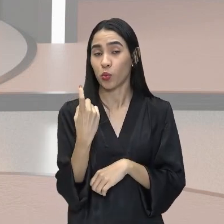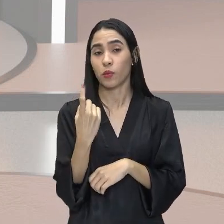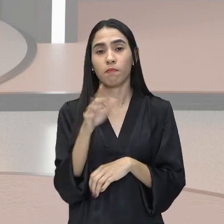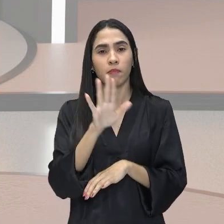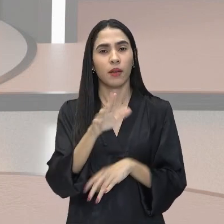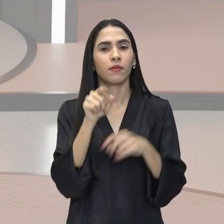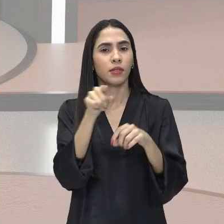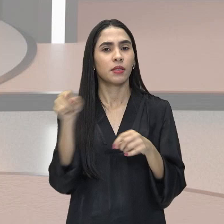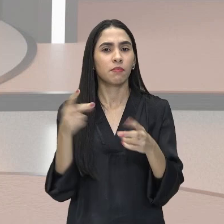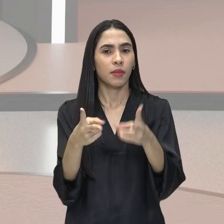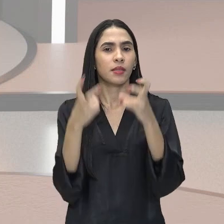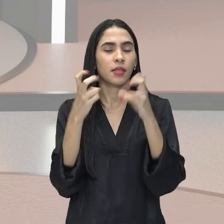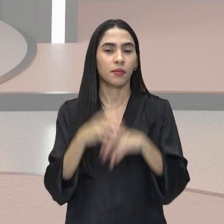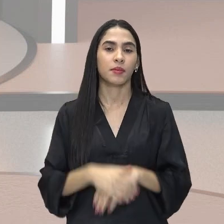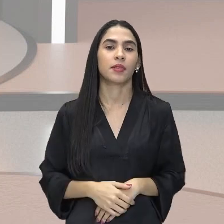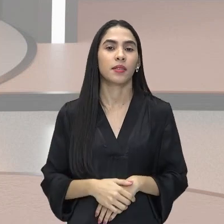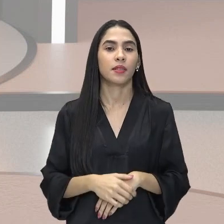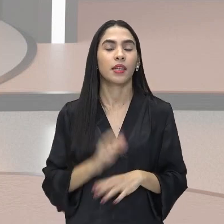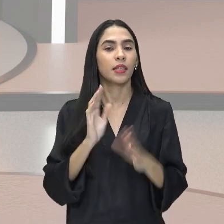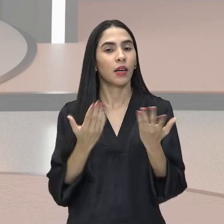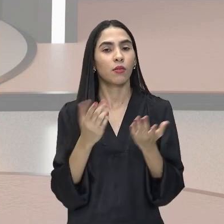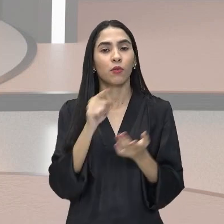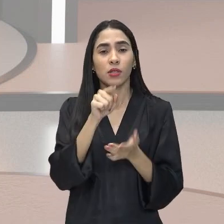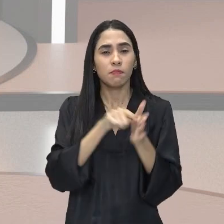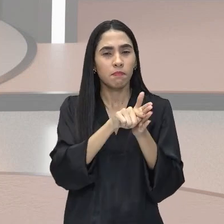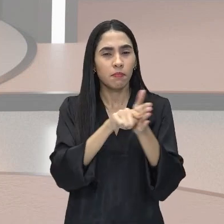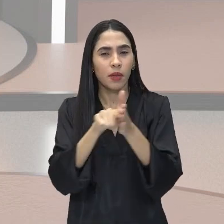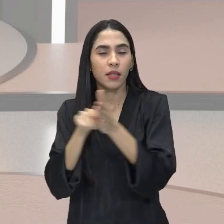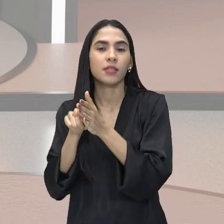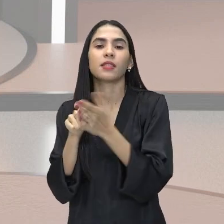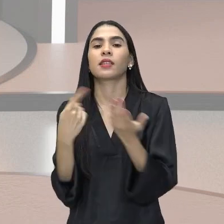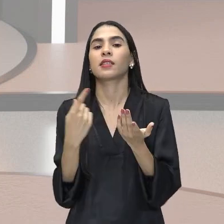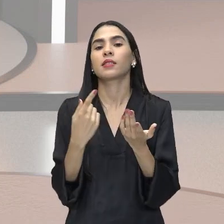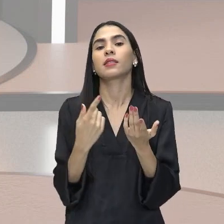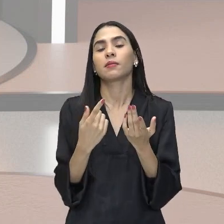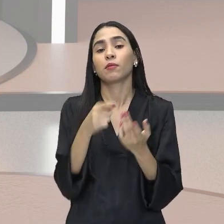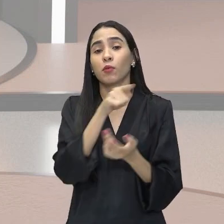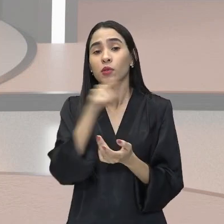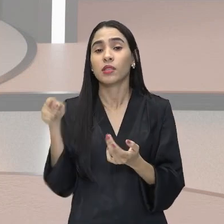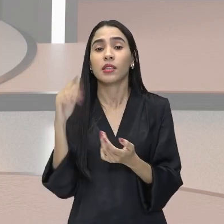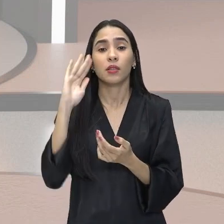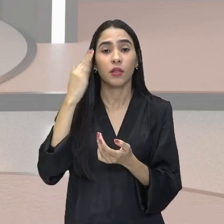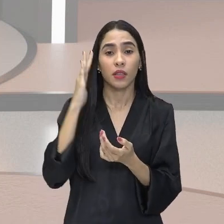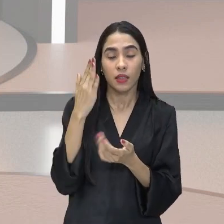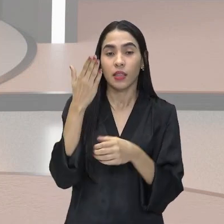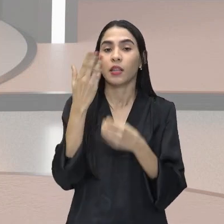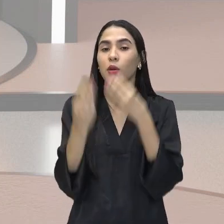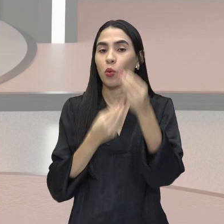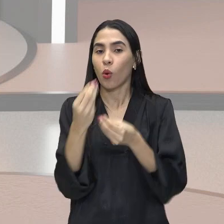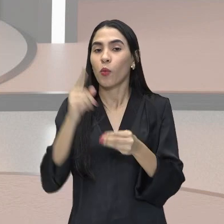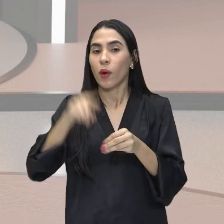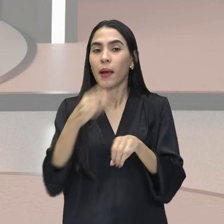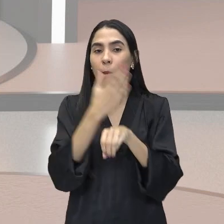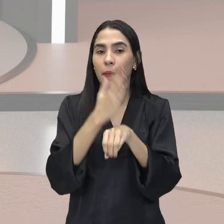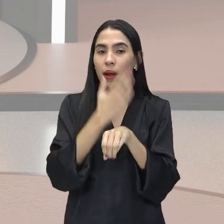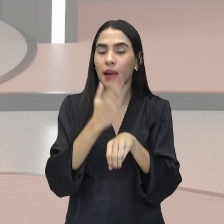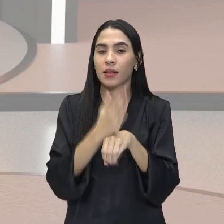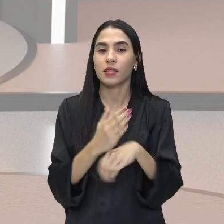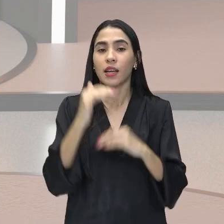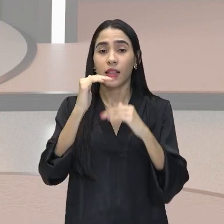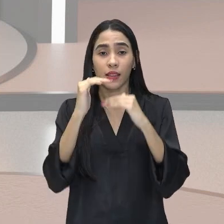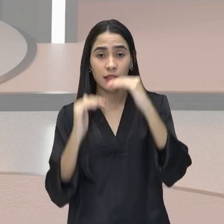isso, então eu peço aí que vocês dêem uma confirmada, que é para vocês entenderem na prática essa questão aí da